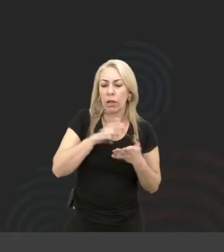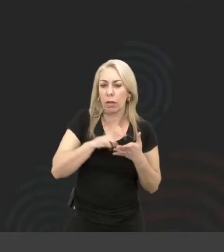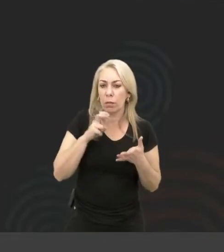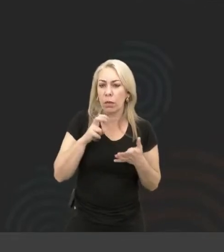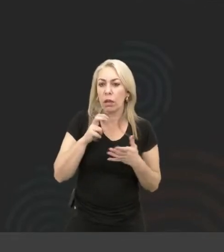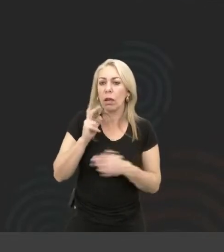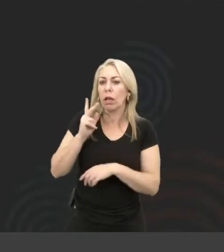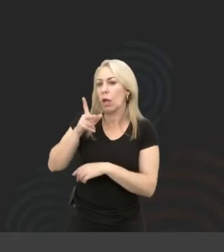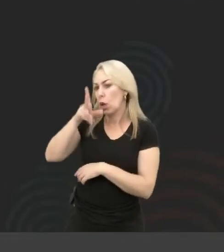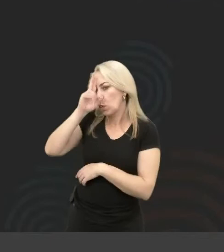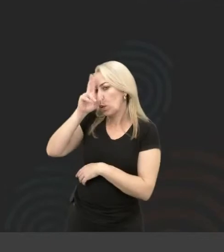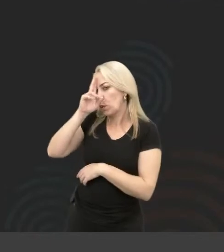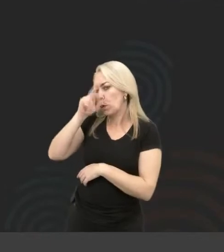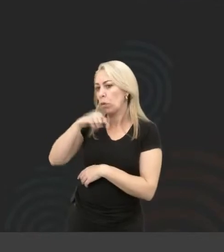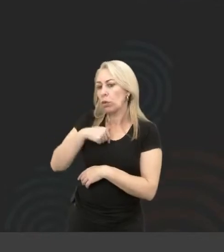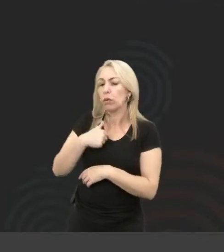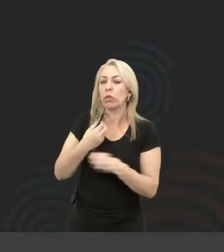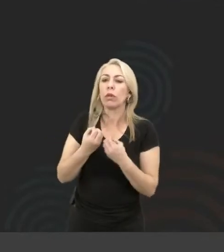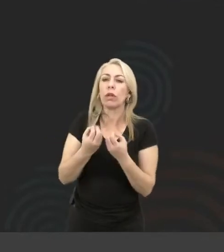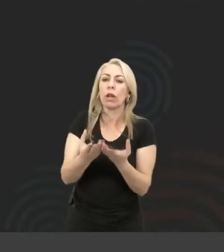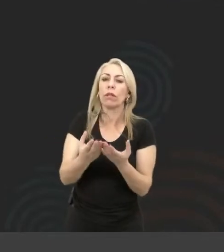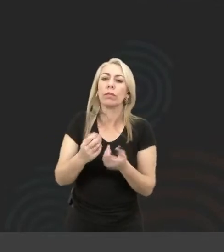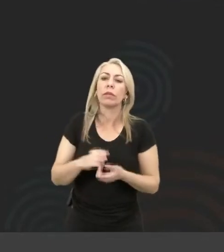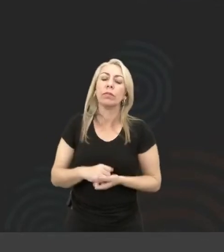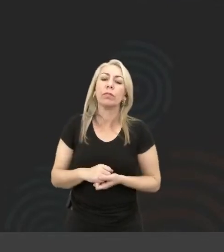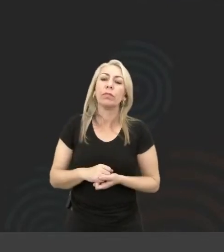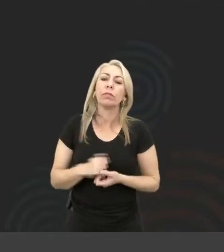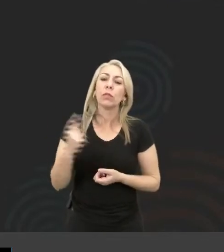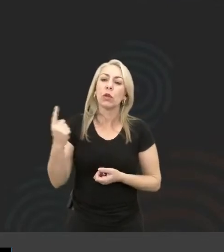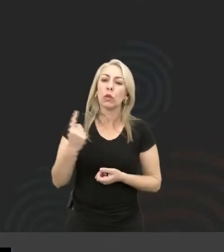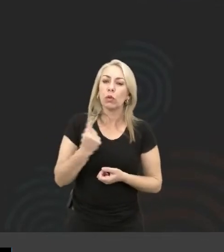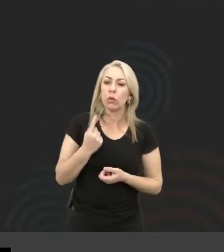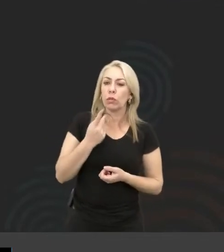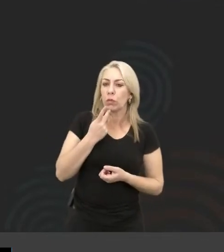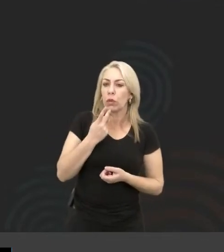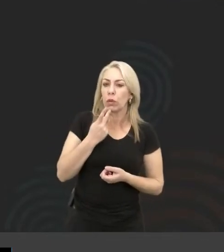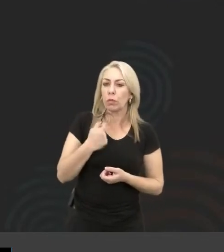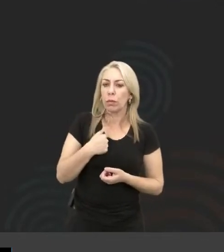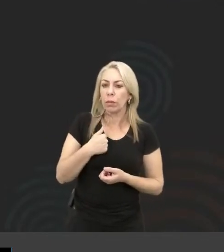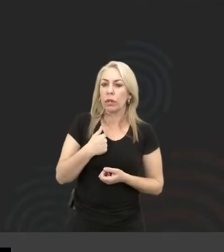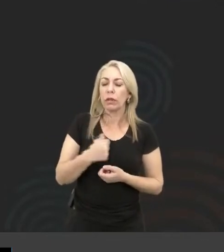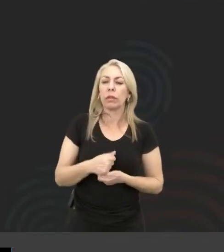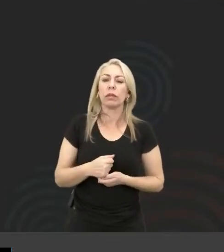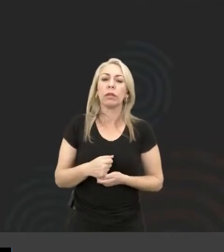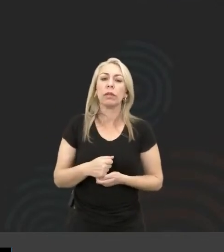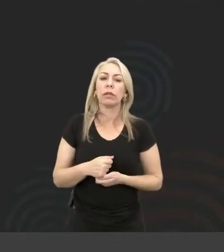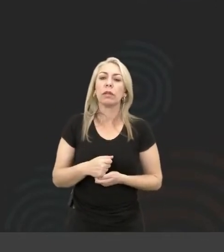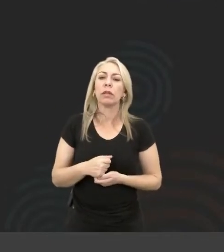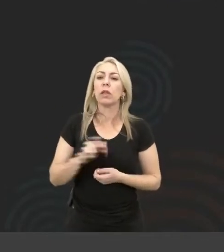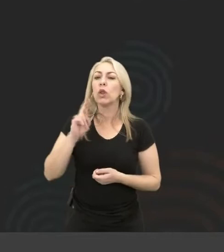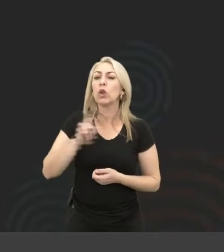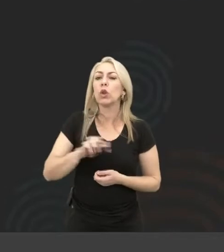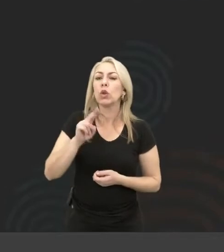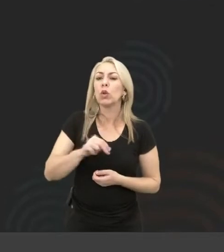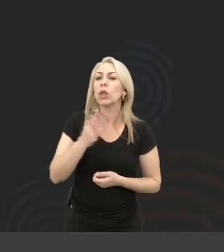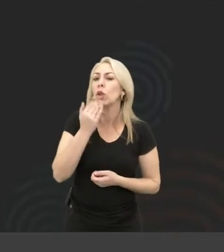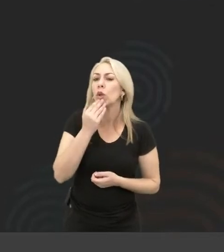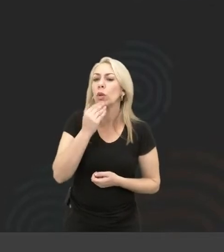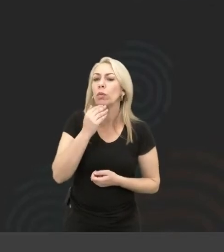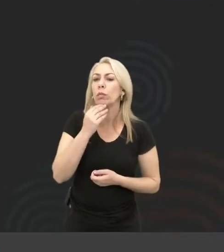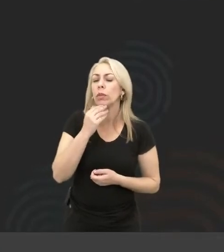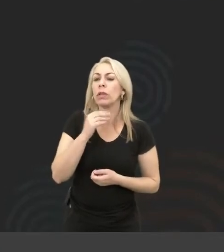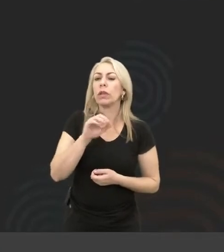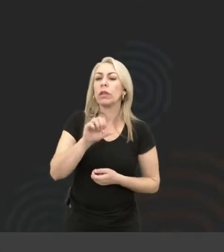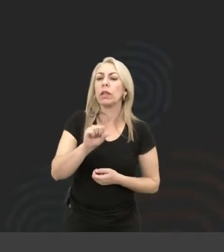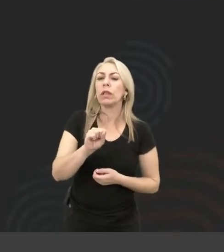e o almoço que a gente dava. Um já chegou pra mim e falou, olha, eu nunca comi um estrogonofe, primeira